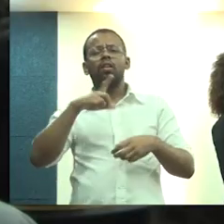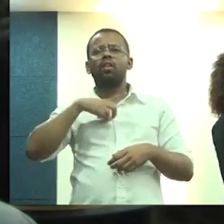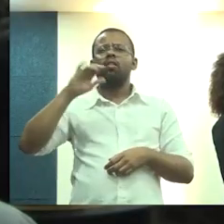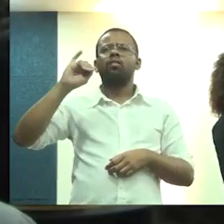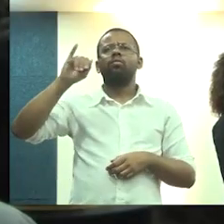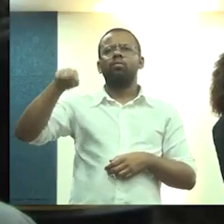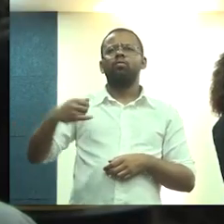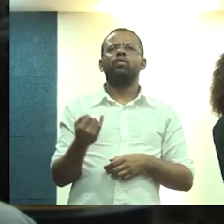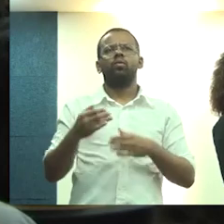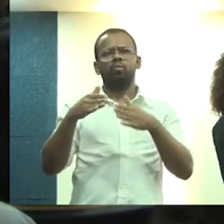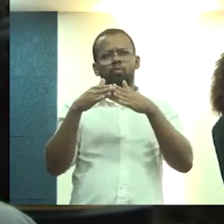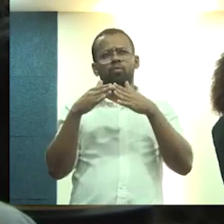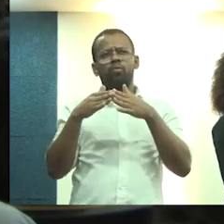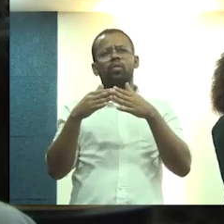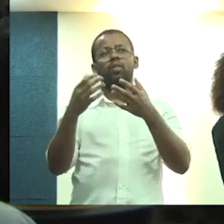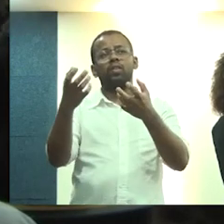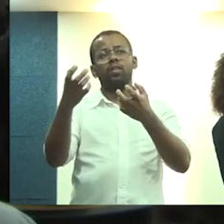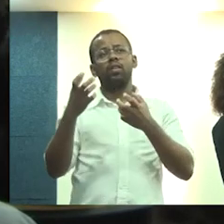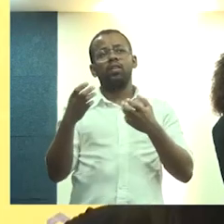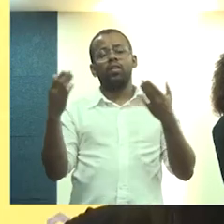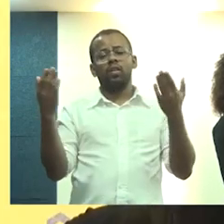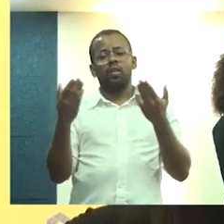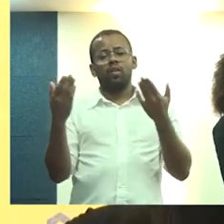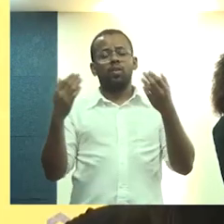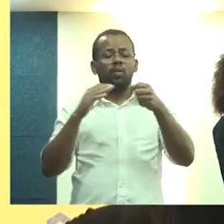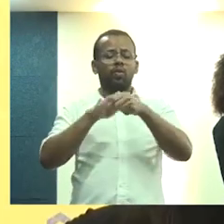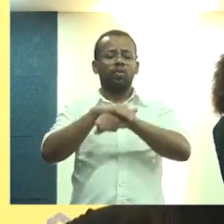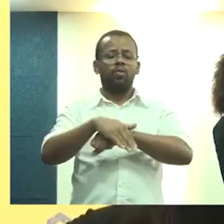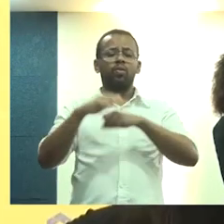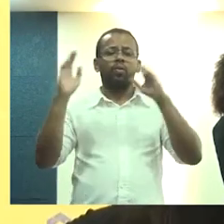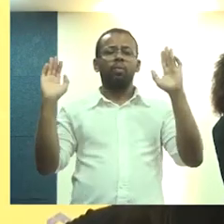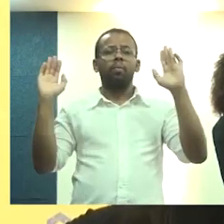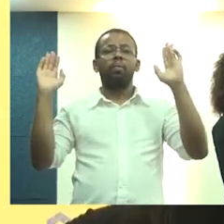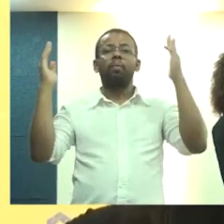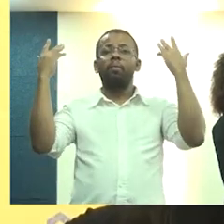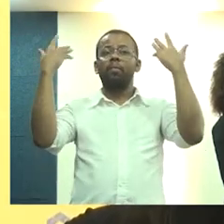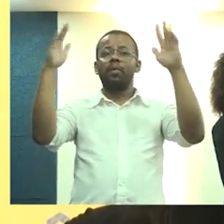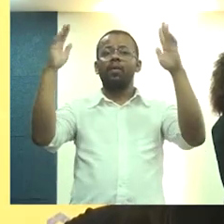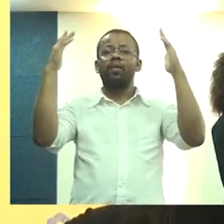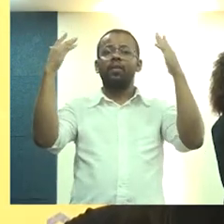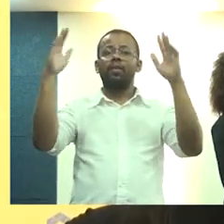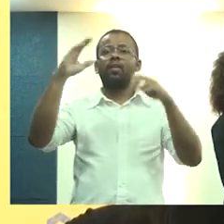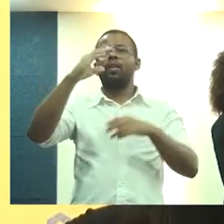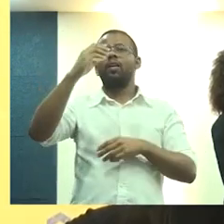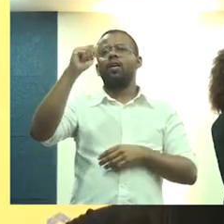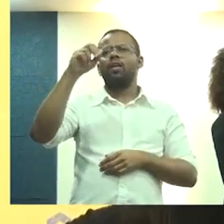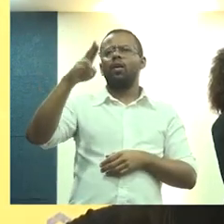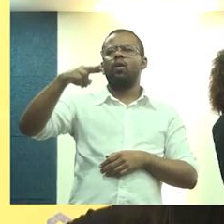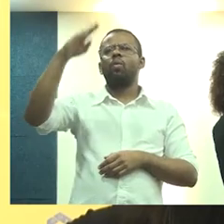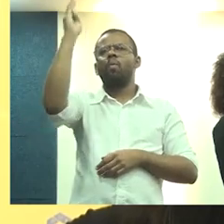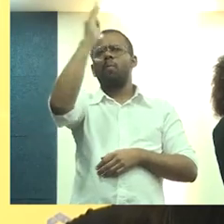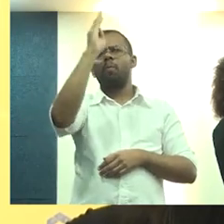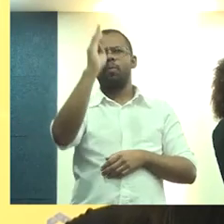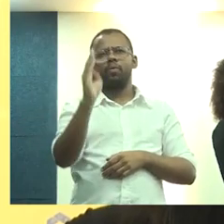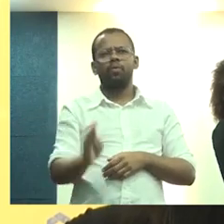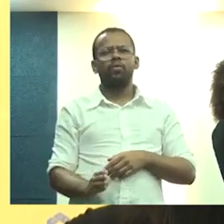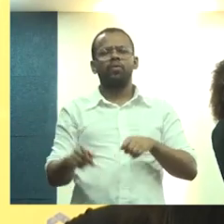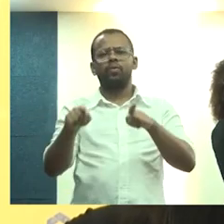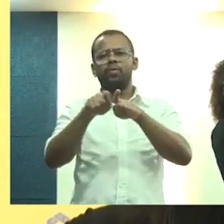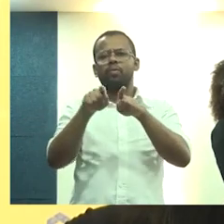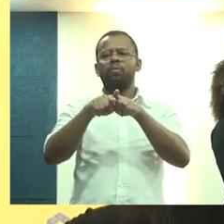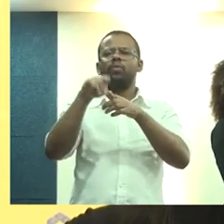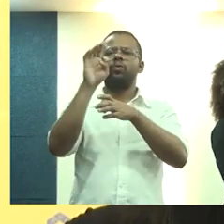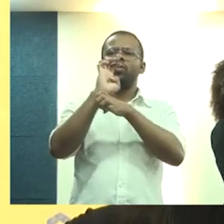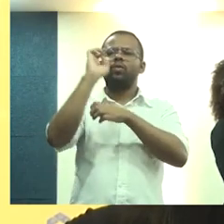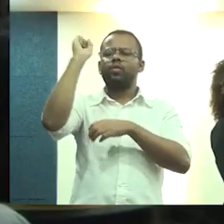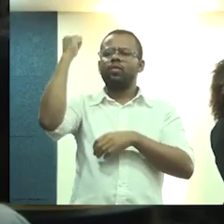me dê essa oportunidade. Então, quero, nessa noite, parabenizar o Carl Brasil, o Carl